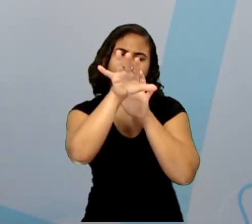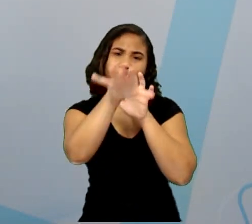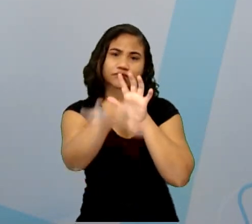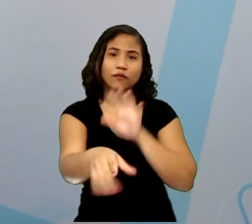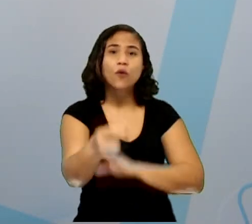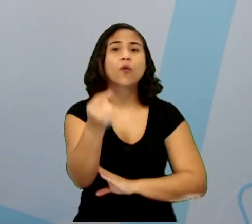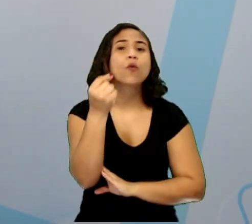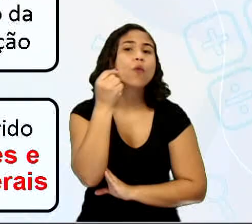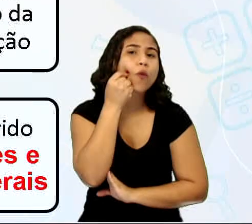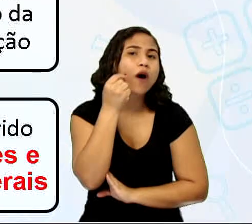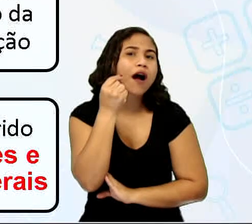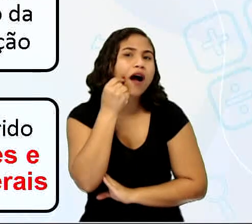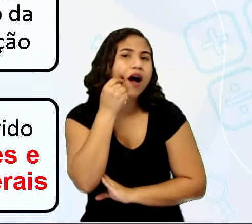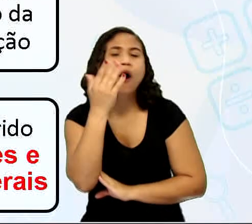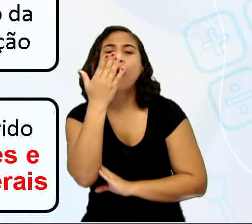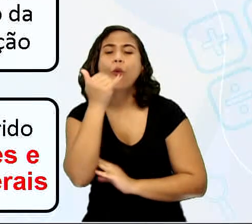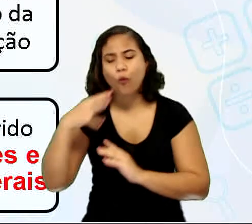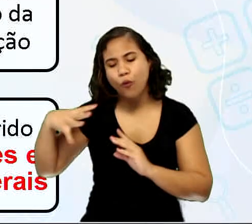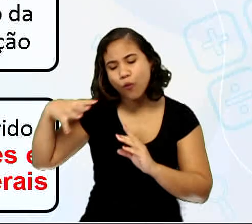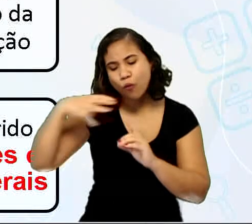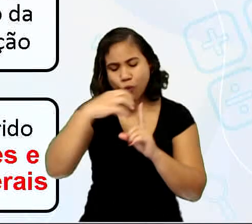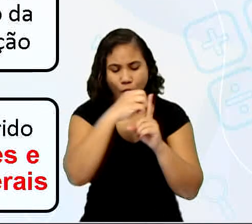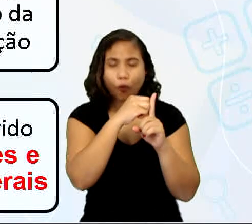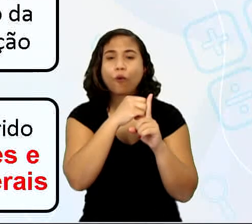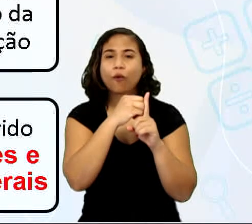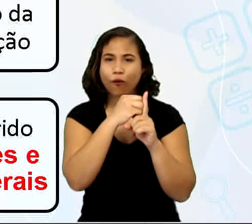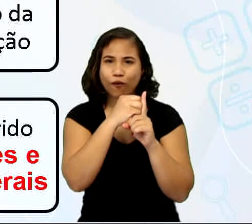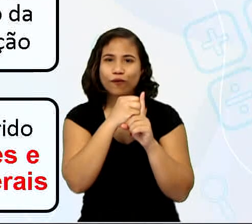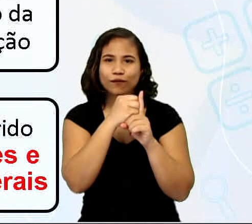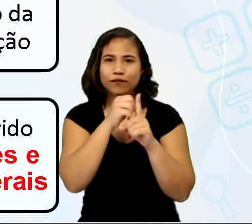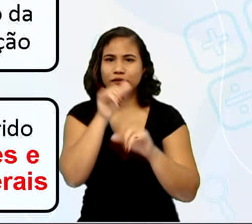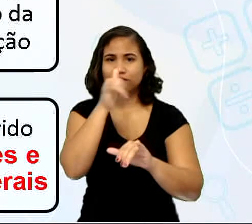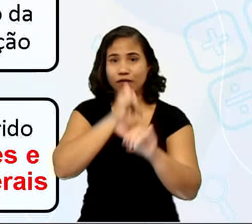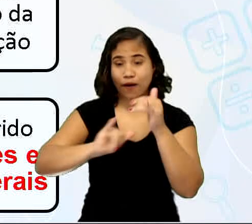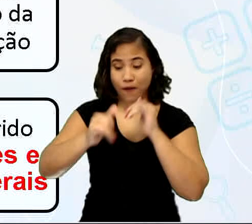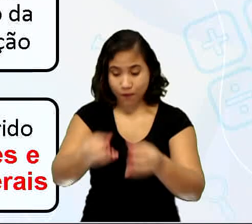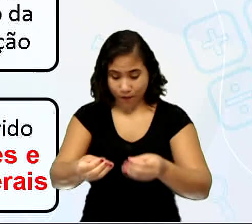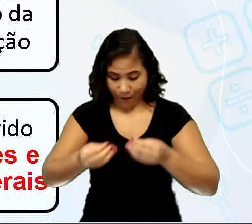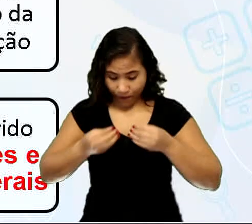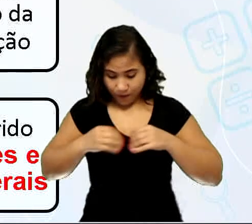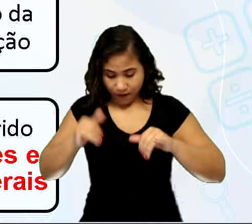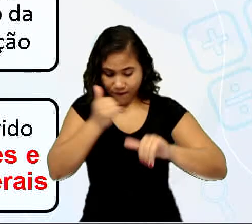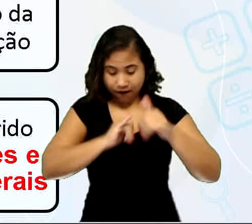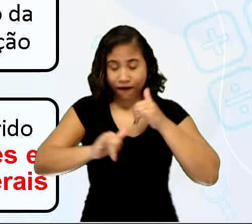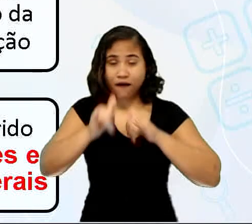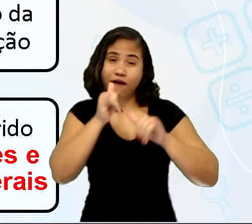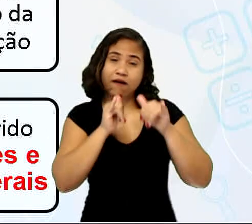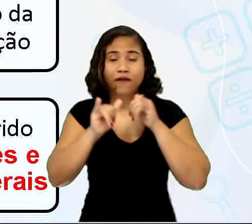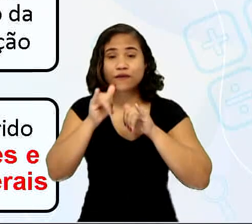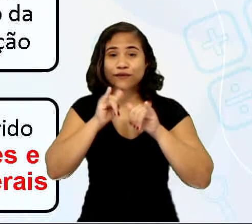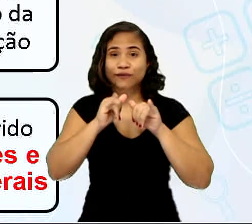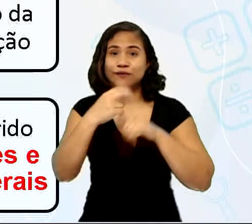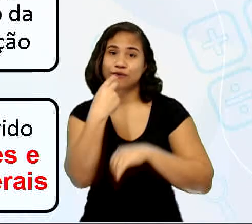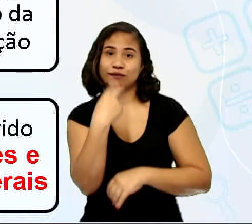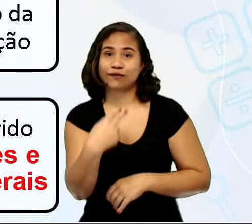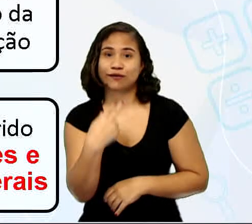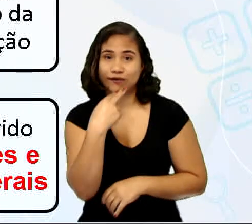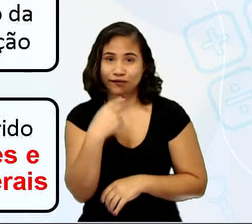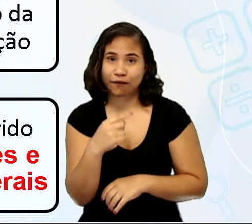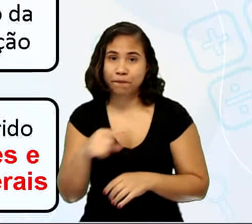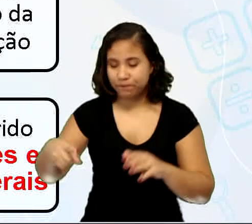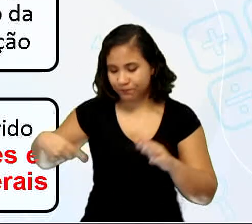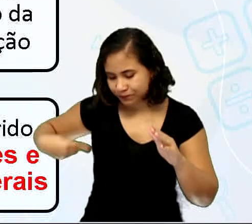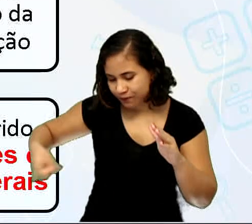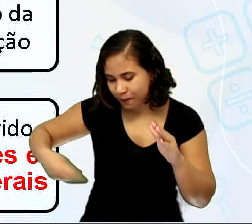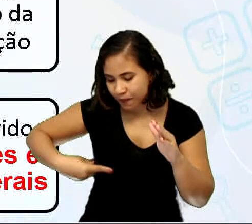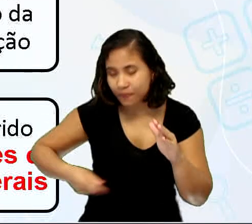alimenta do trigo, obtendo energia e os nutrientes. Já a cobra